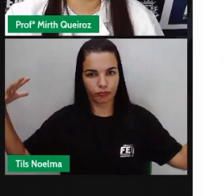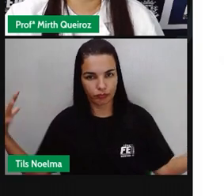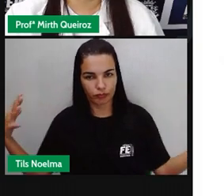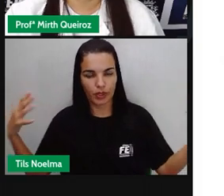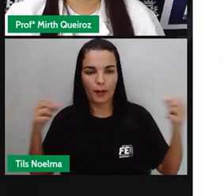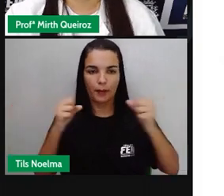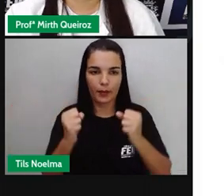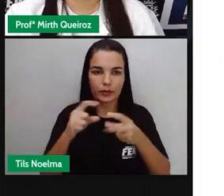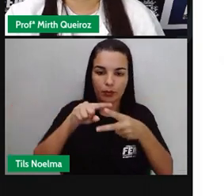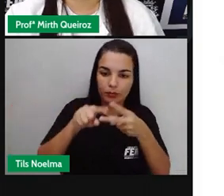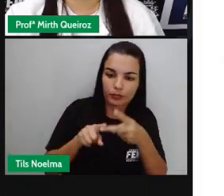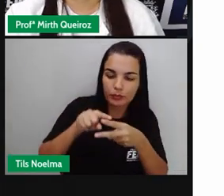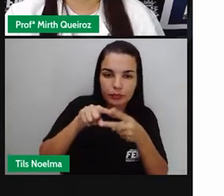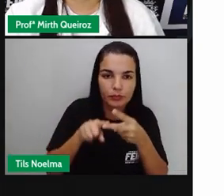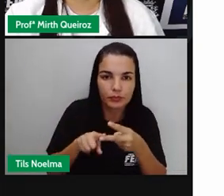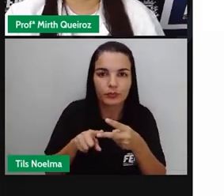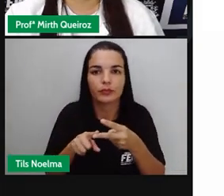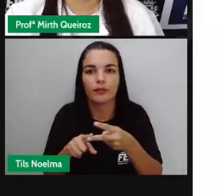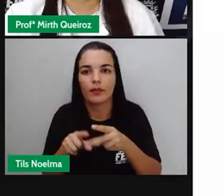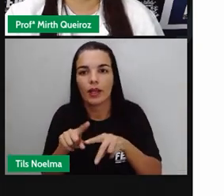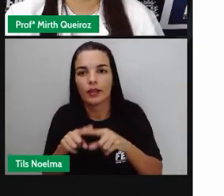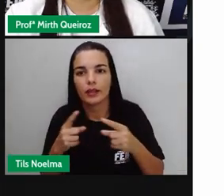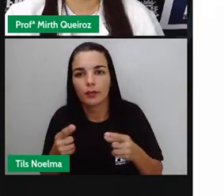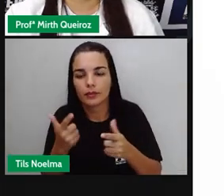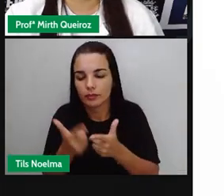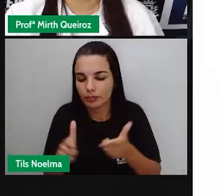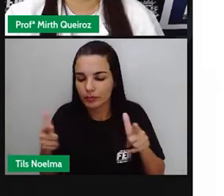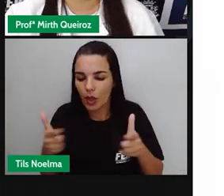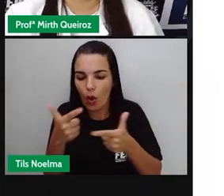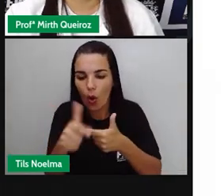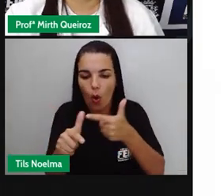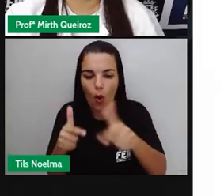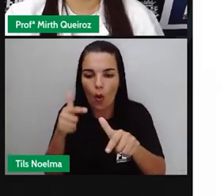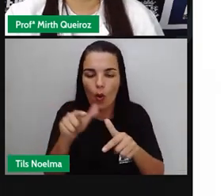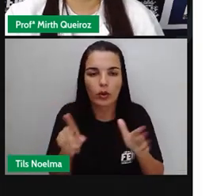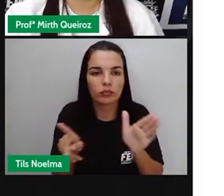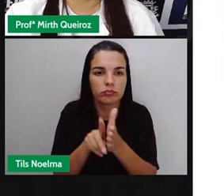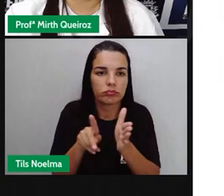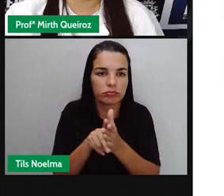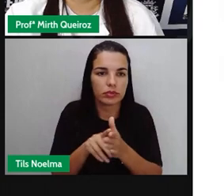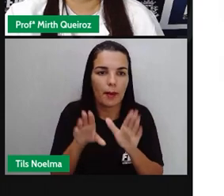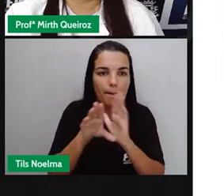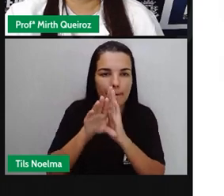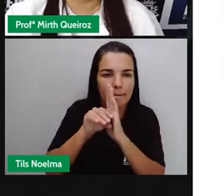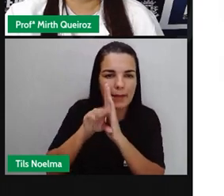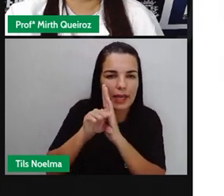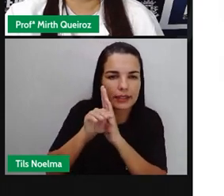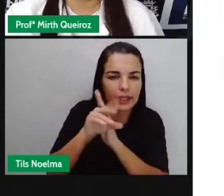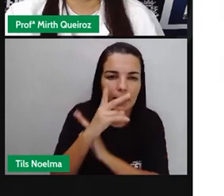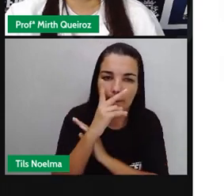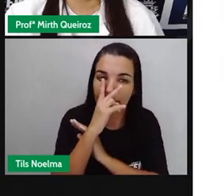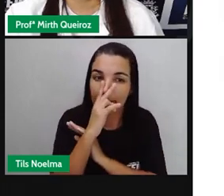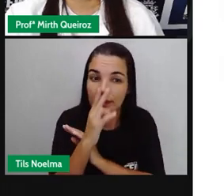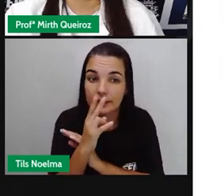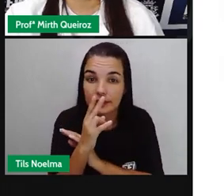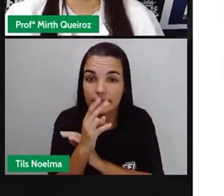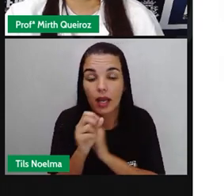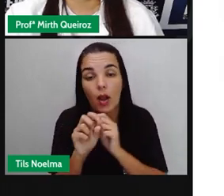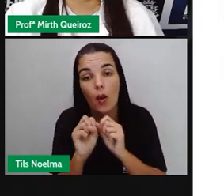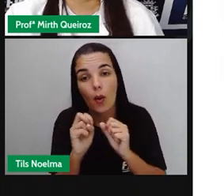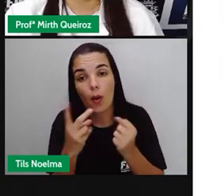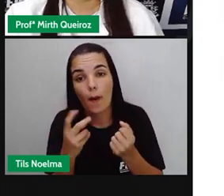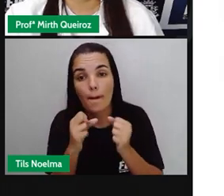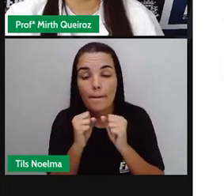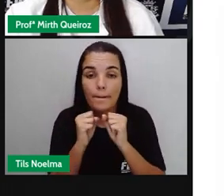se duplica, e depois elas se duplicam, dando origem aí a duas bactérias semelhantes. Ou pode